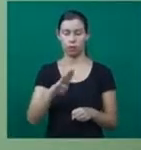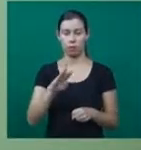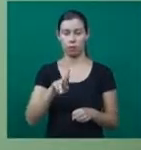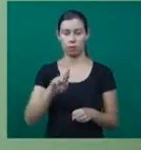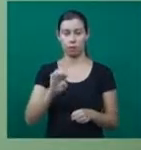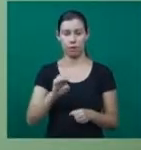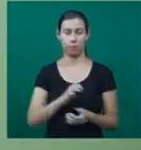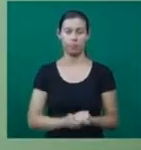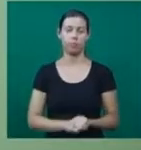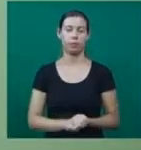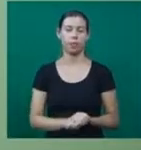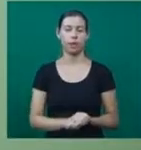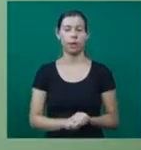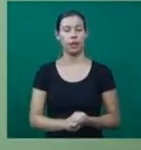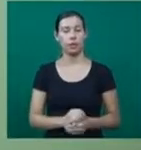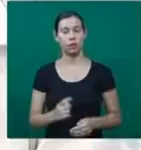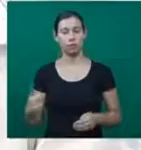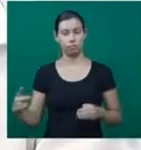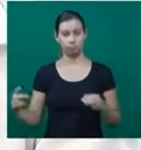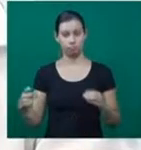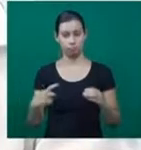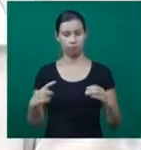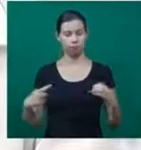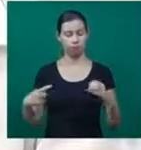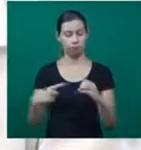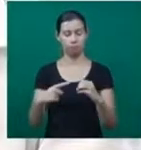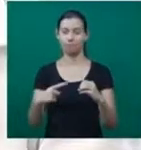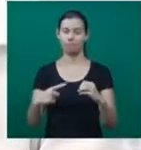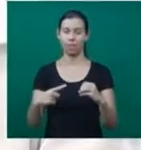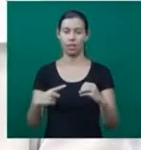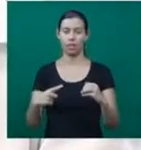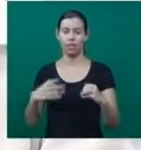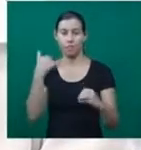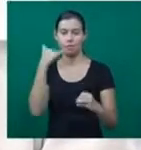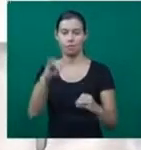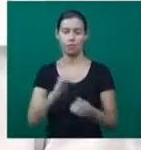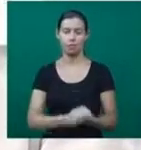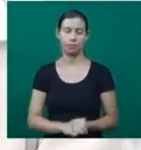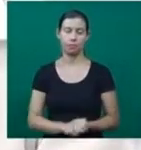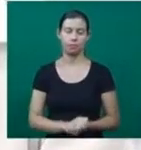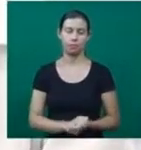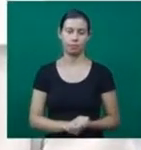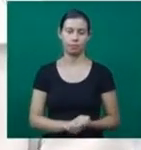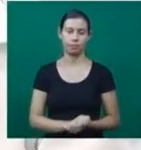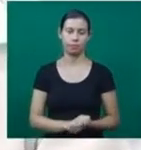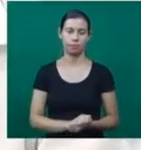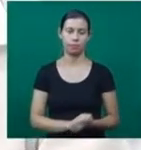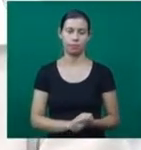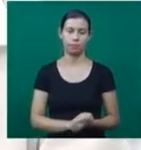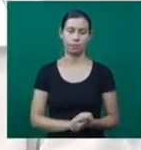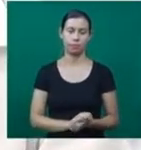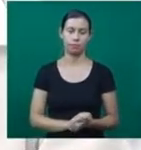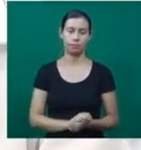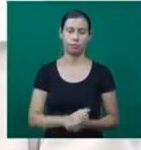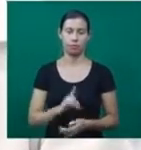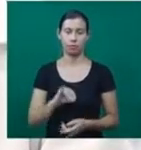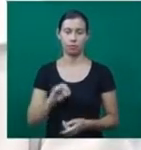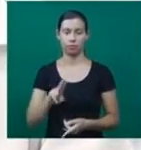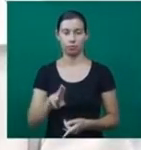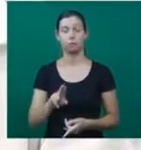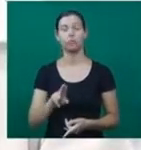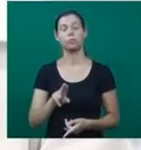chega a quase 95%. O DIU-T de cobre hoje é um excelente método contraceptivo